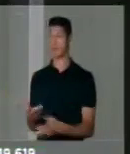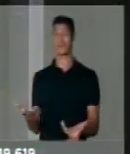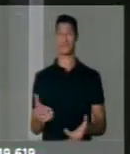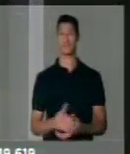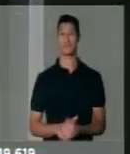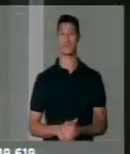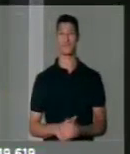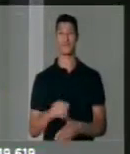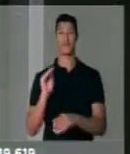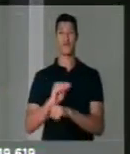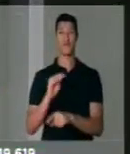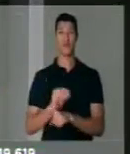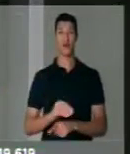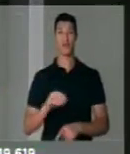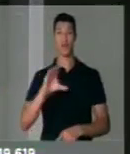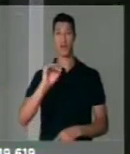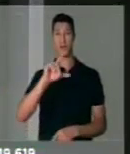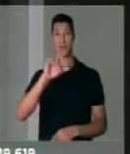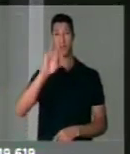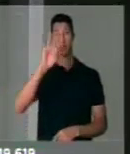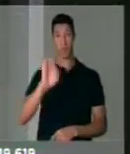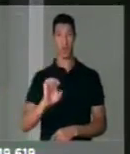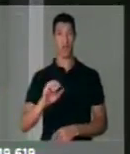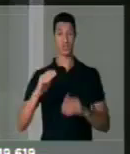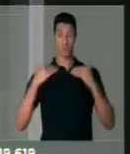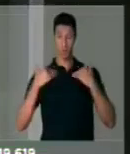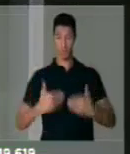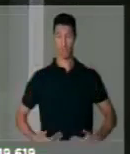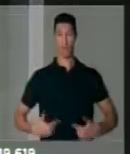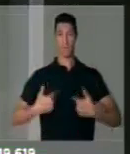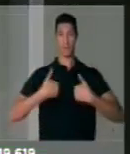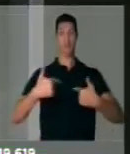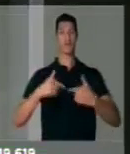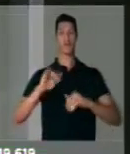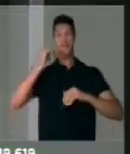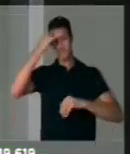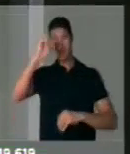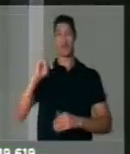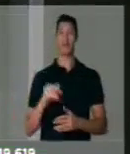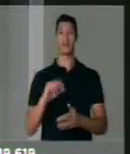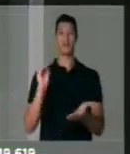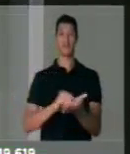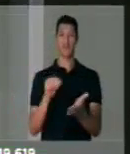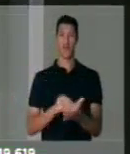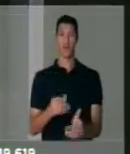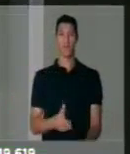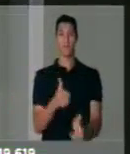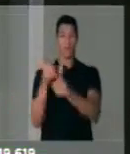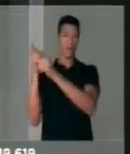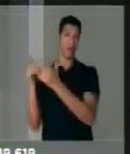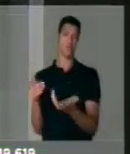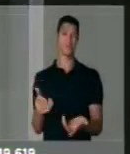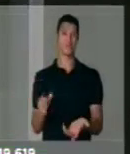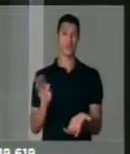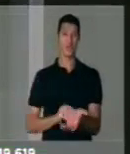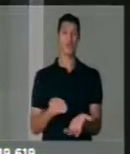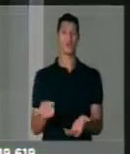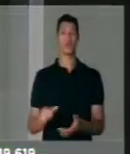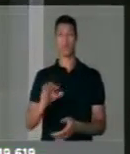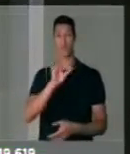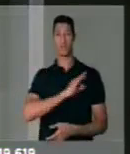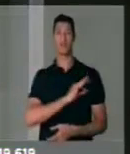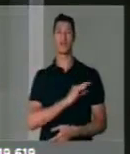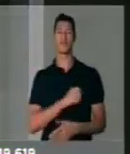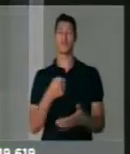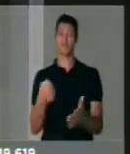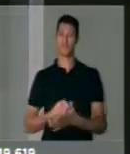falta de coletes para os nossos policiais, falta de armamento, falta de munição. E os policiais